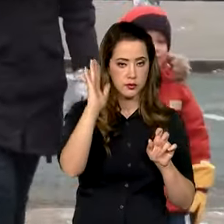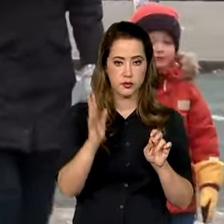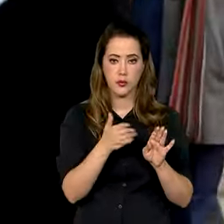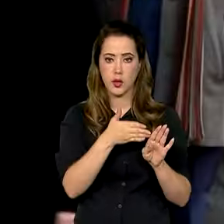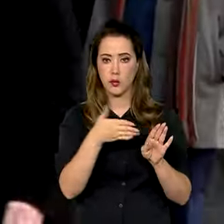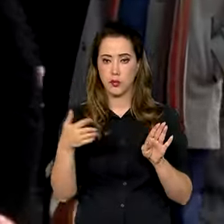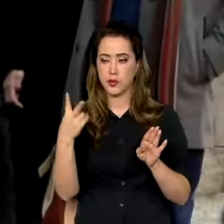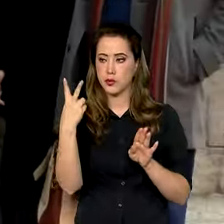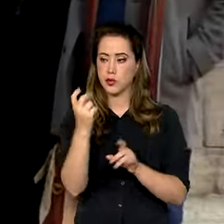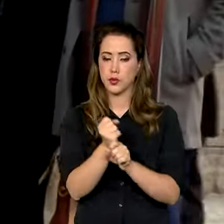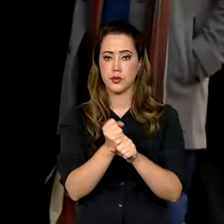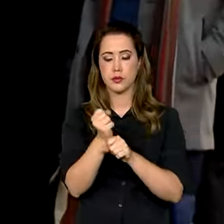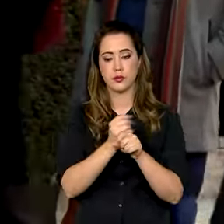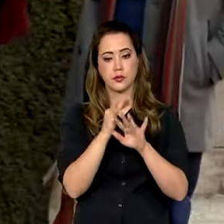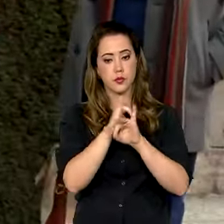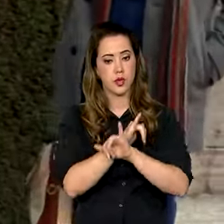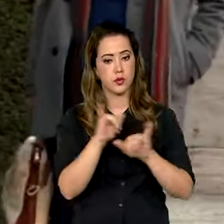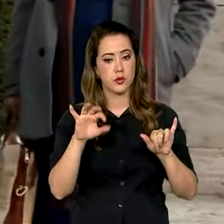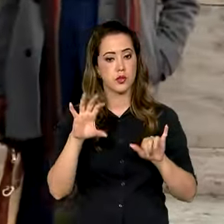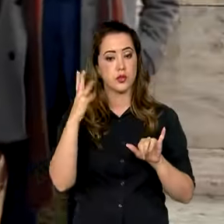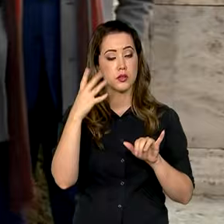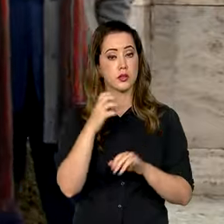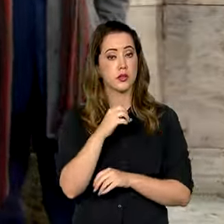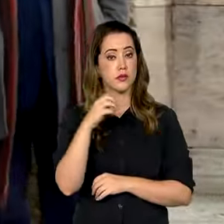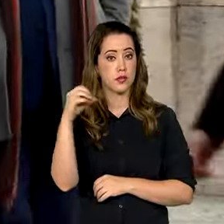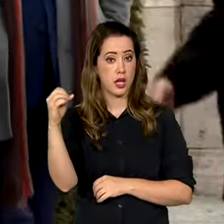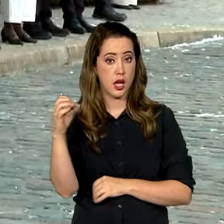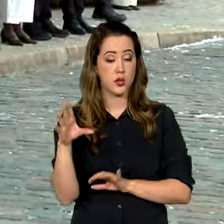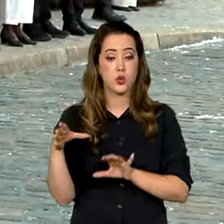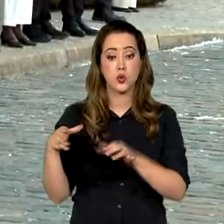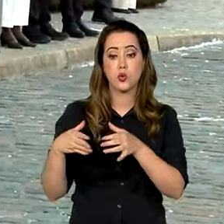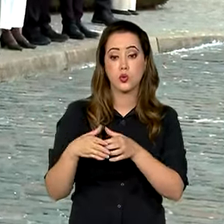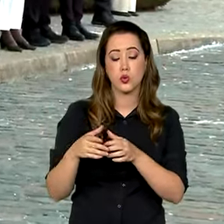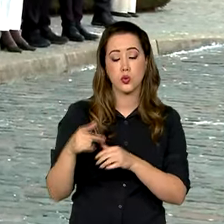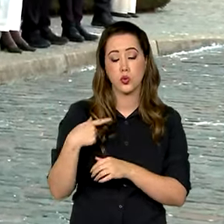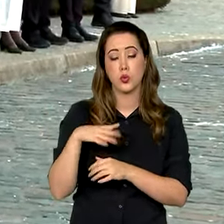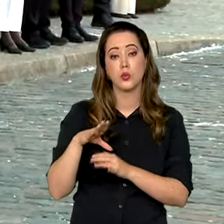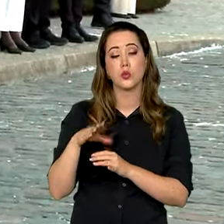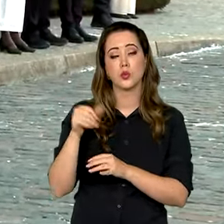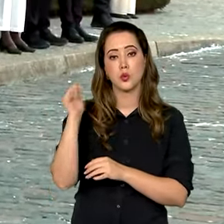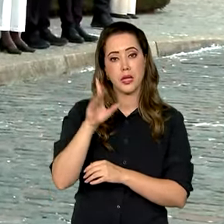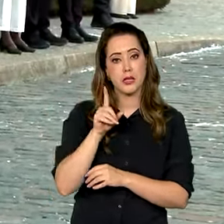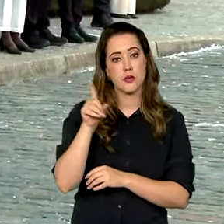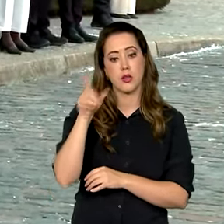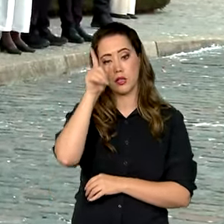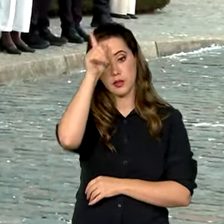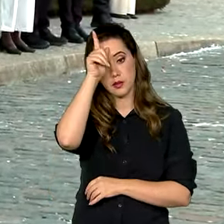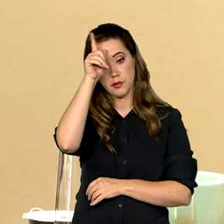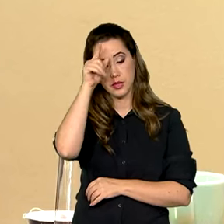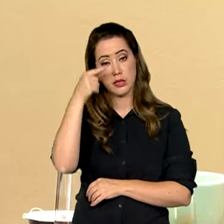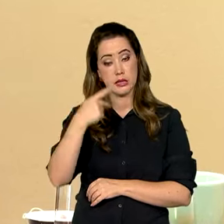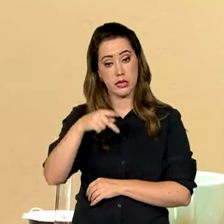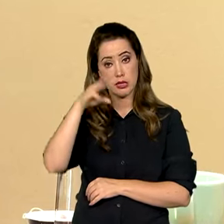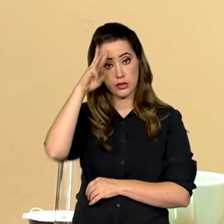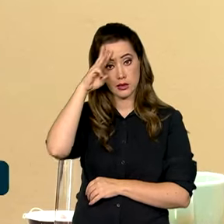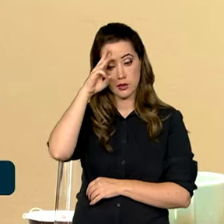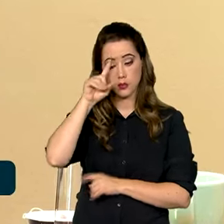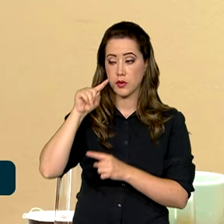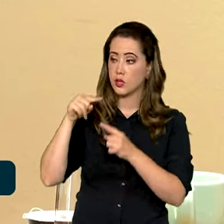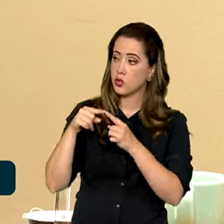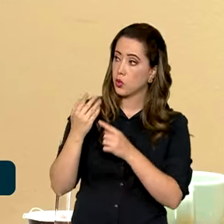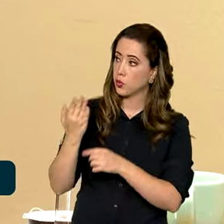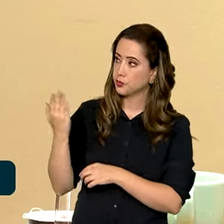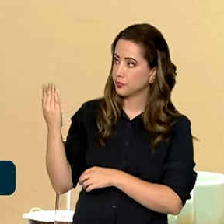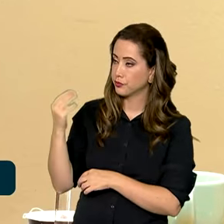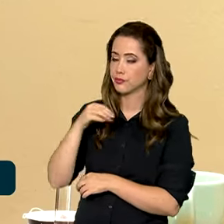anos. O anúncio foi feito durante a viagem da Comitiva Brasileira a Berlim nesta terça-feira. Segundo a ministra do